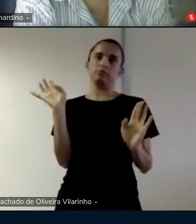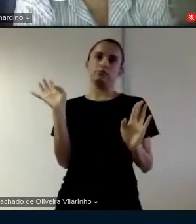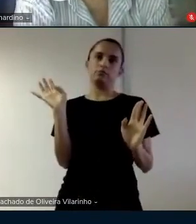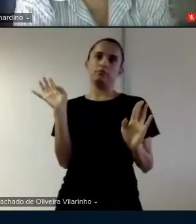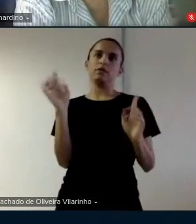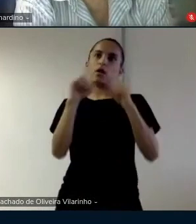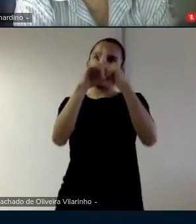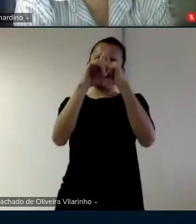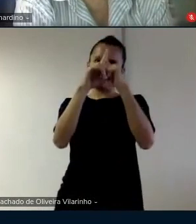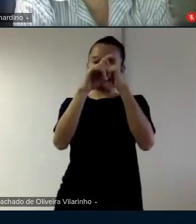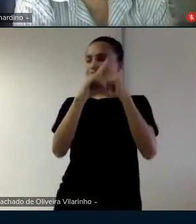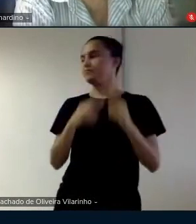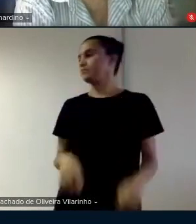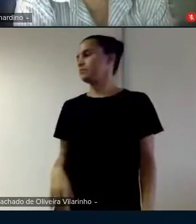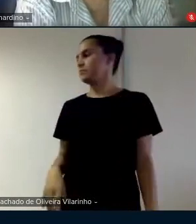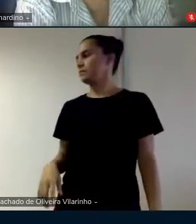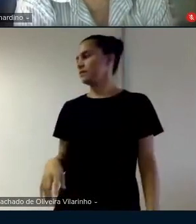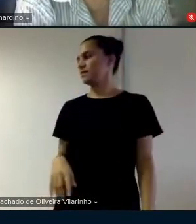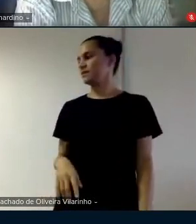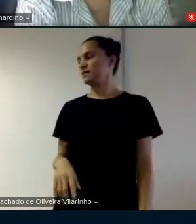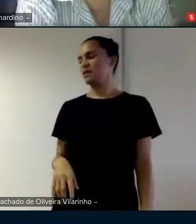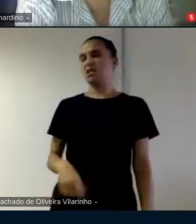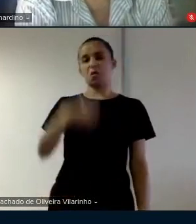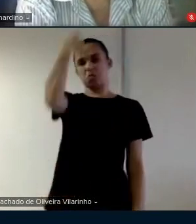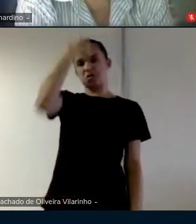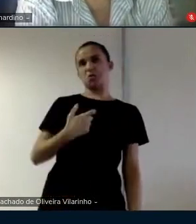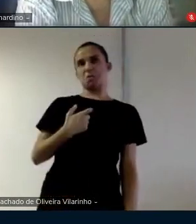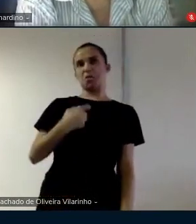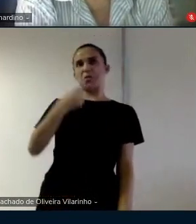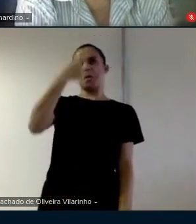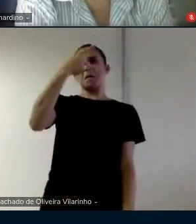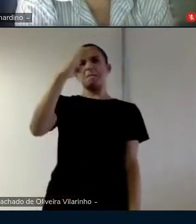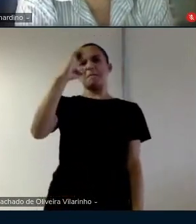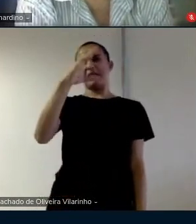o ser humano é pecado depois